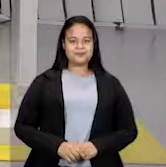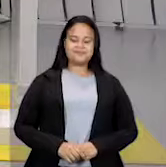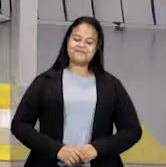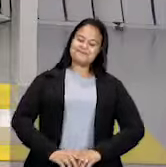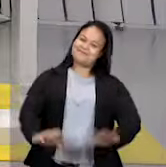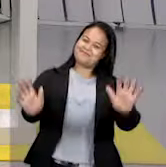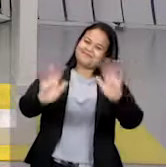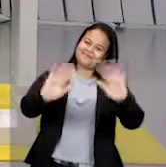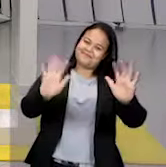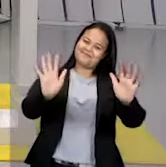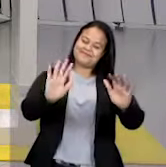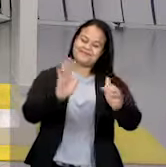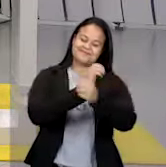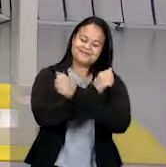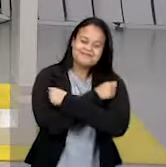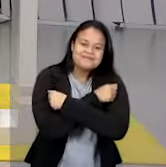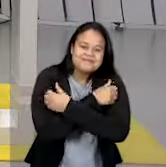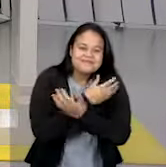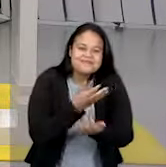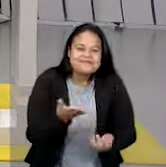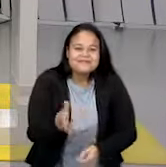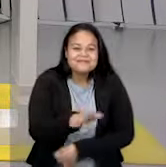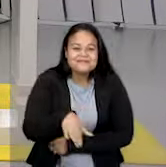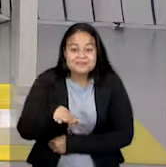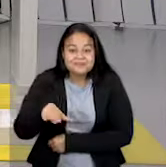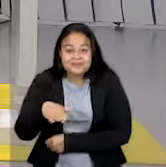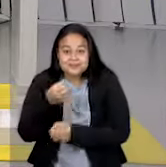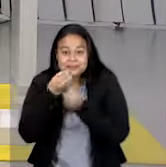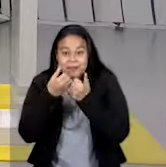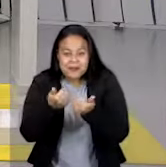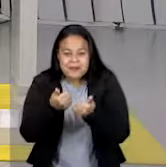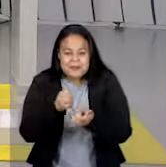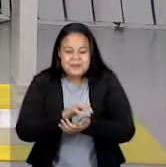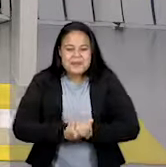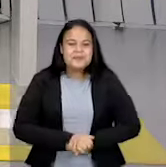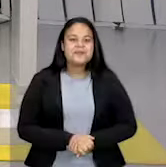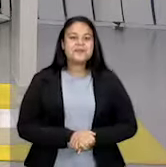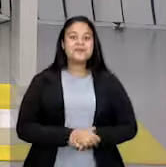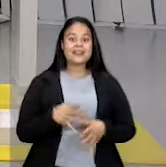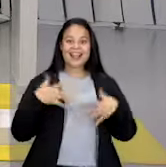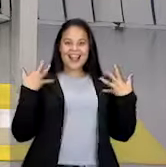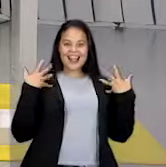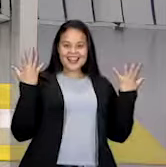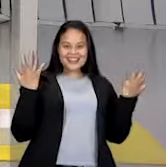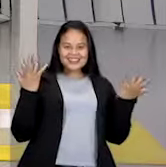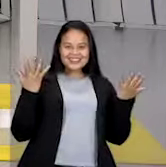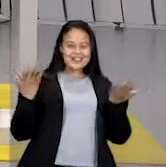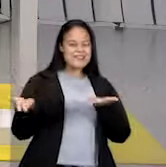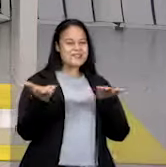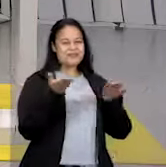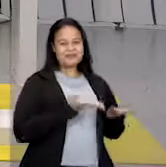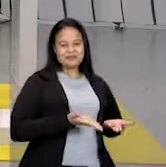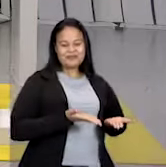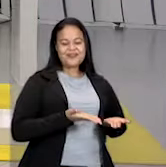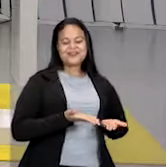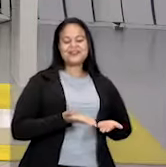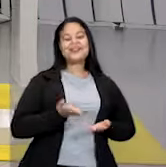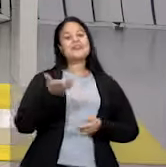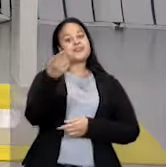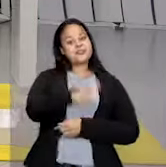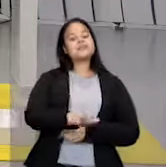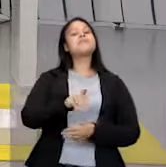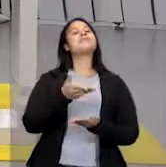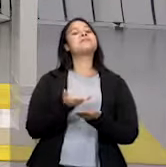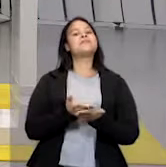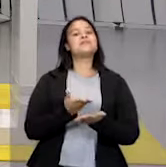Olá, queridas crianças! Tudo bem? Animados? Sejam muito bem-vindos para mais uma